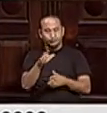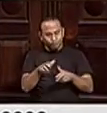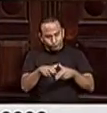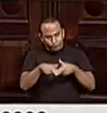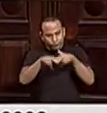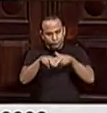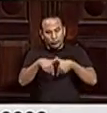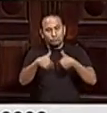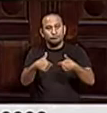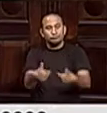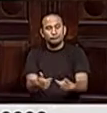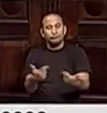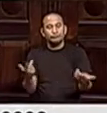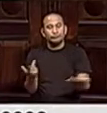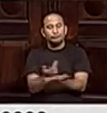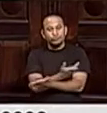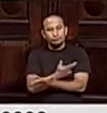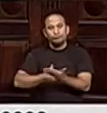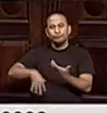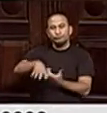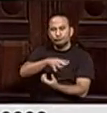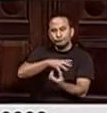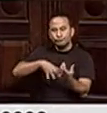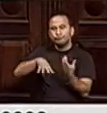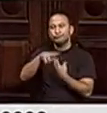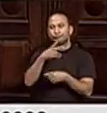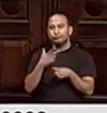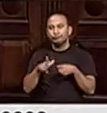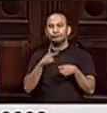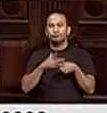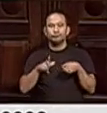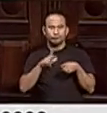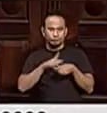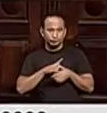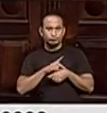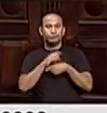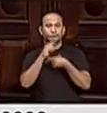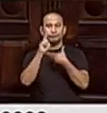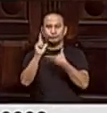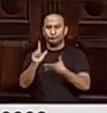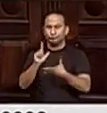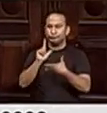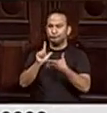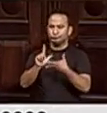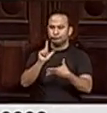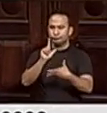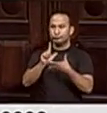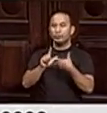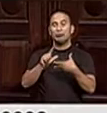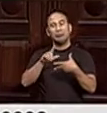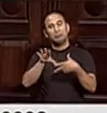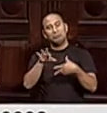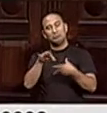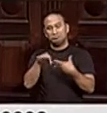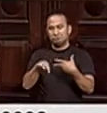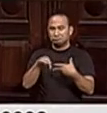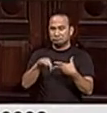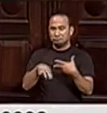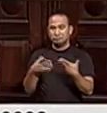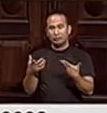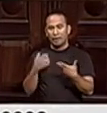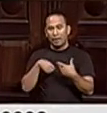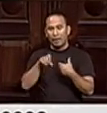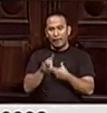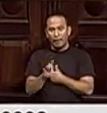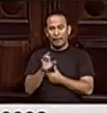que está envolvendo um conflito eventual entre o poder legislativo e o poder judiciário. Eu acho importante